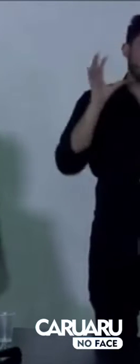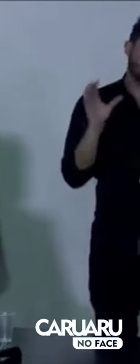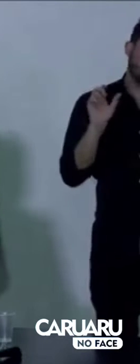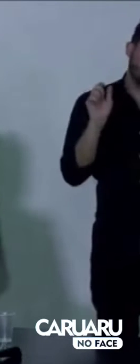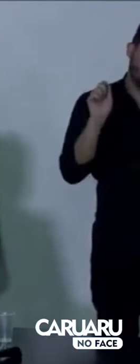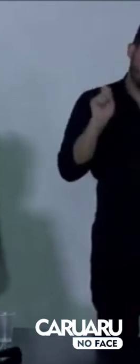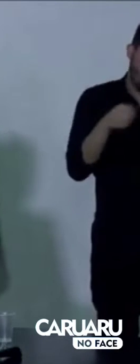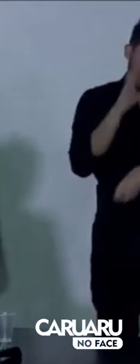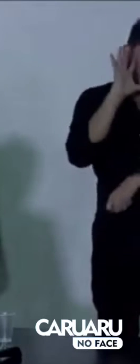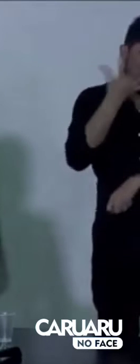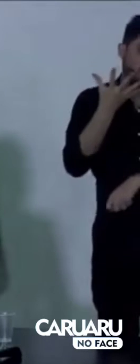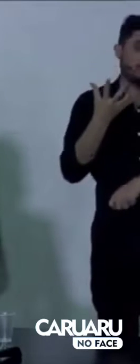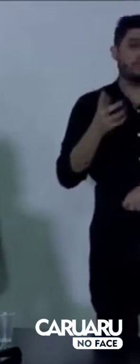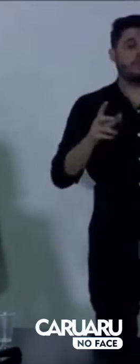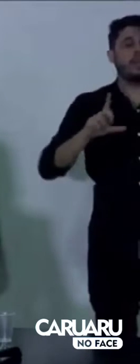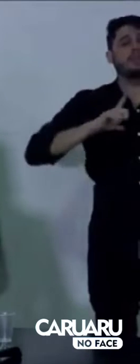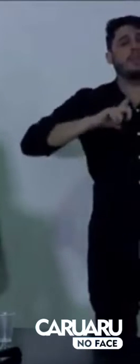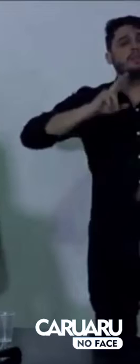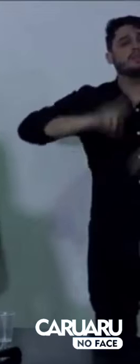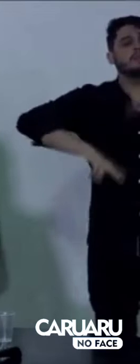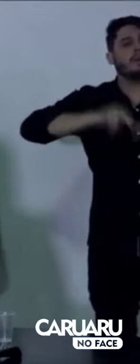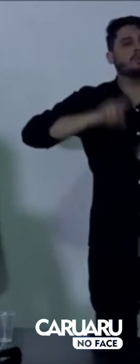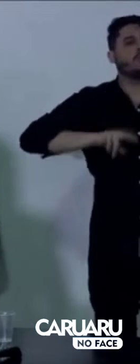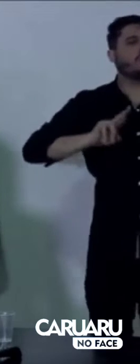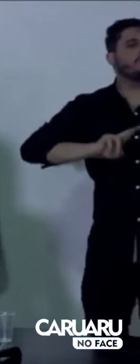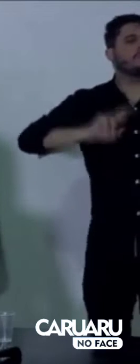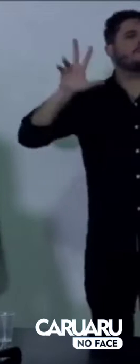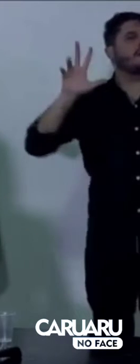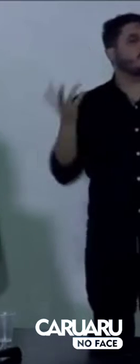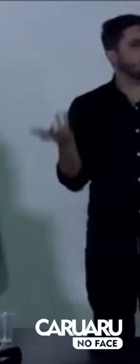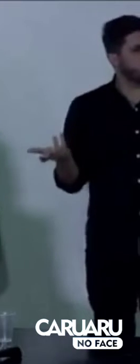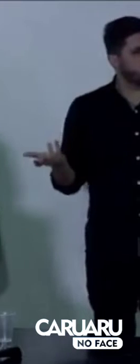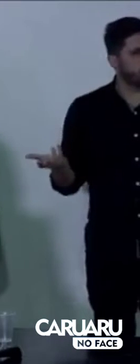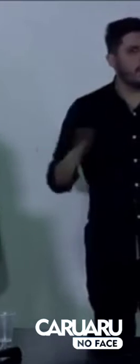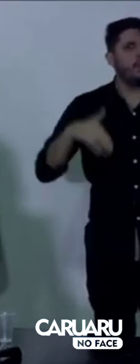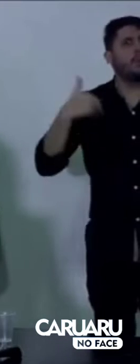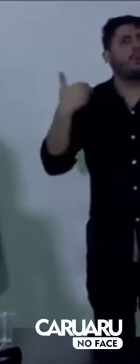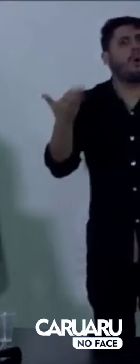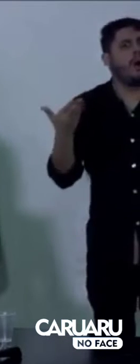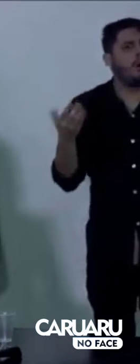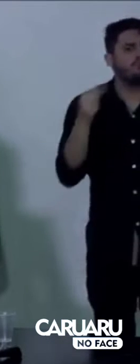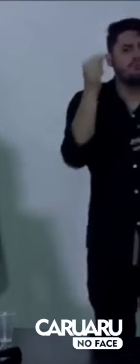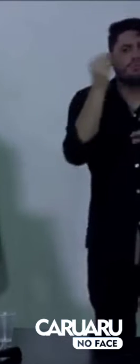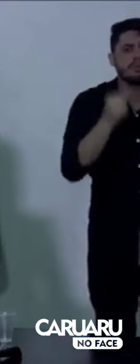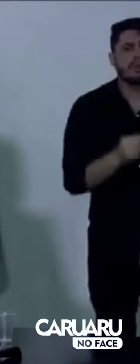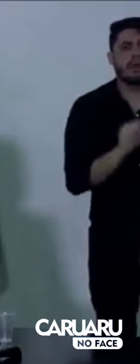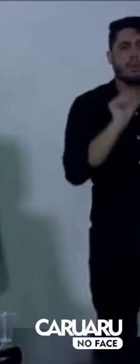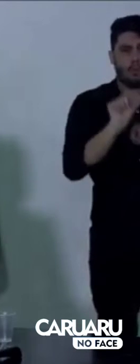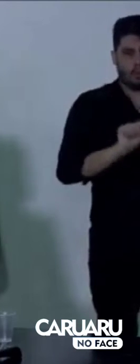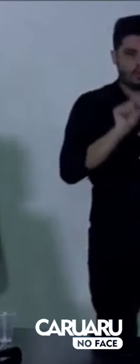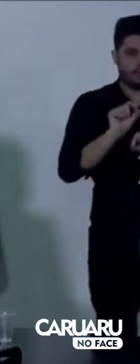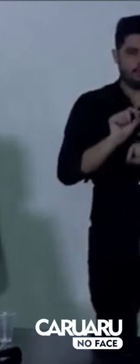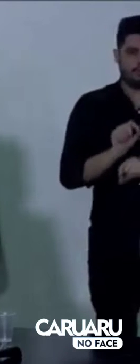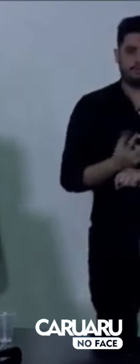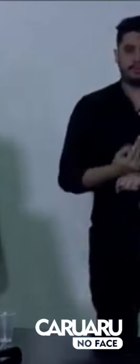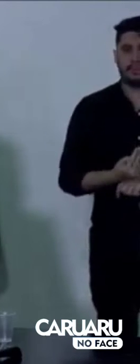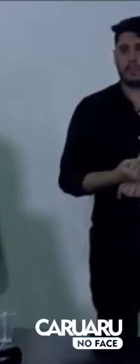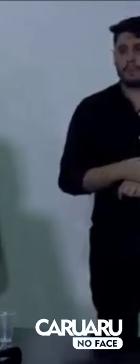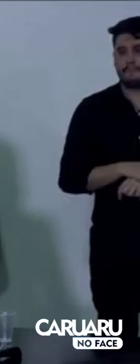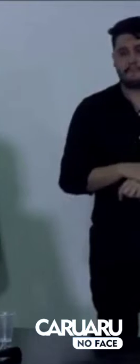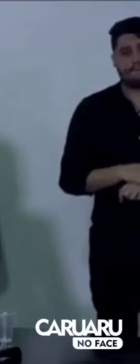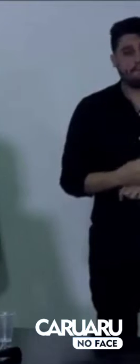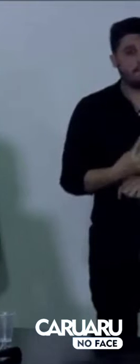que a gente pudesse ter um São João diferente num momento como esse. E quais são essas premissas? A primeira é de não envolver